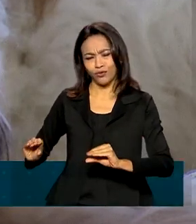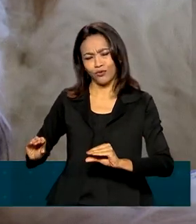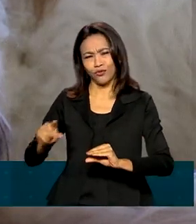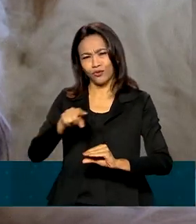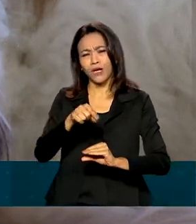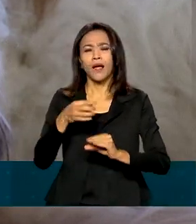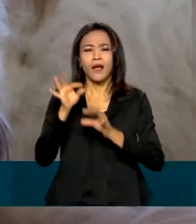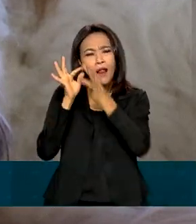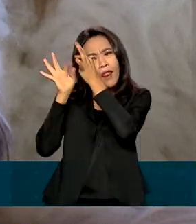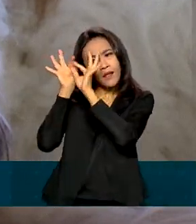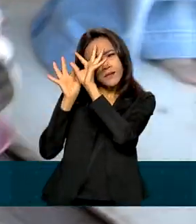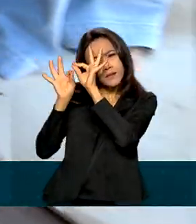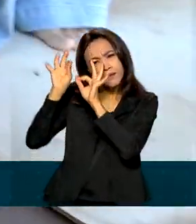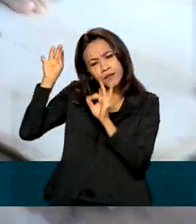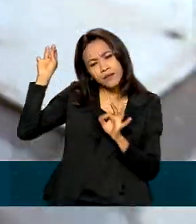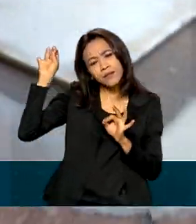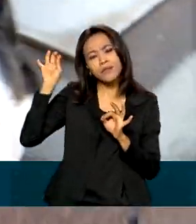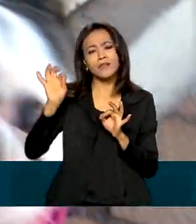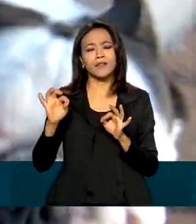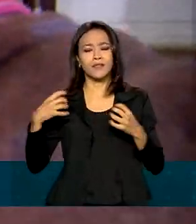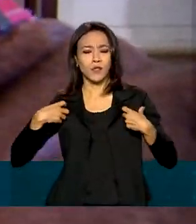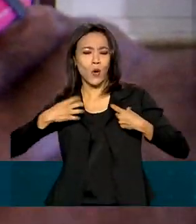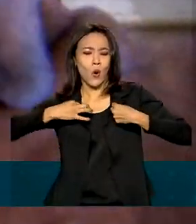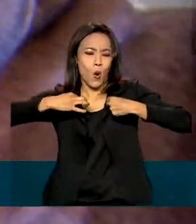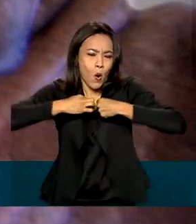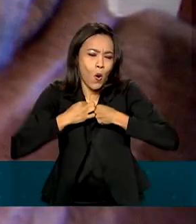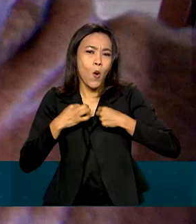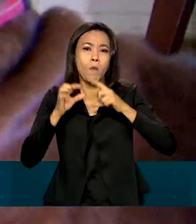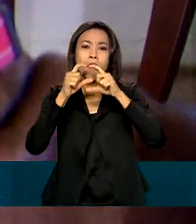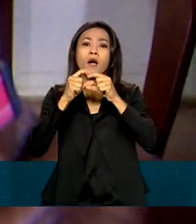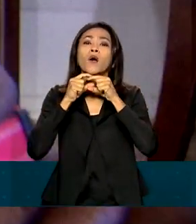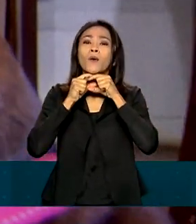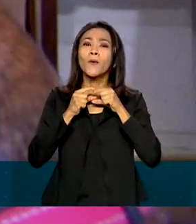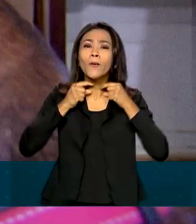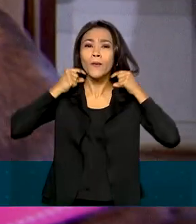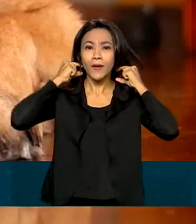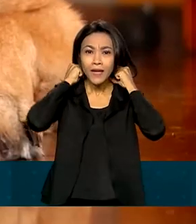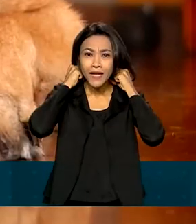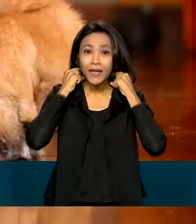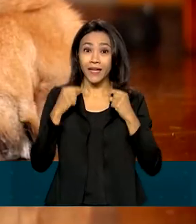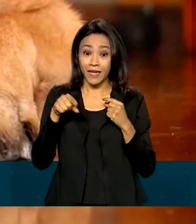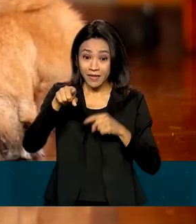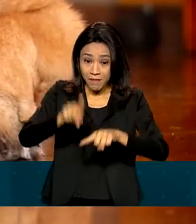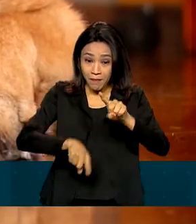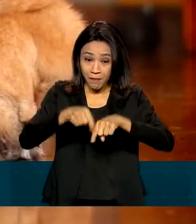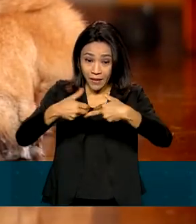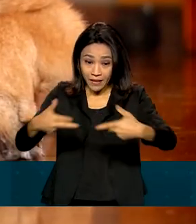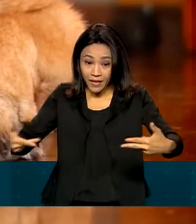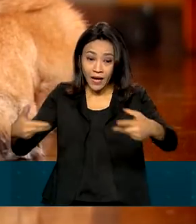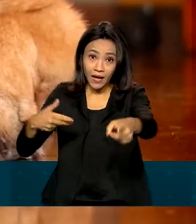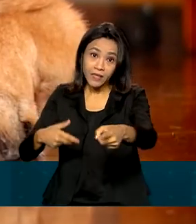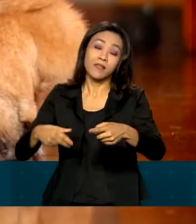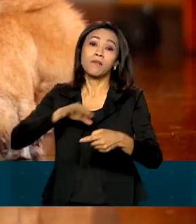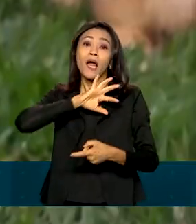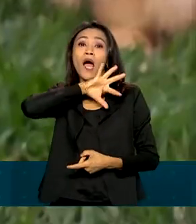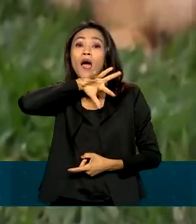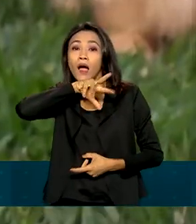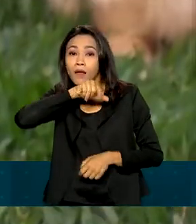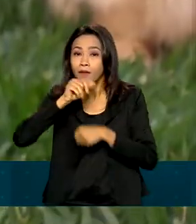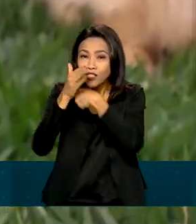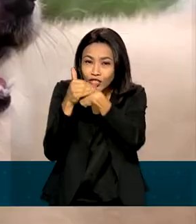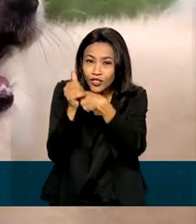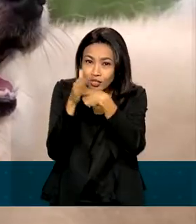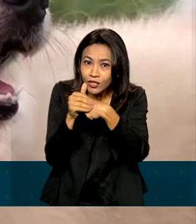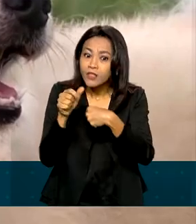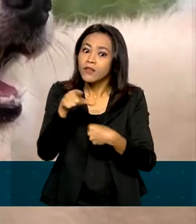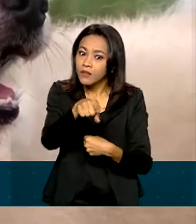lacinhos para enfeitar, coletes, coleiras. Os produtos para pets brasileiros vêm ganhando espaço no